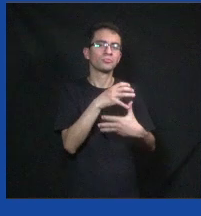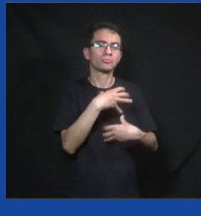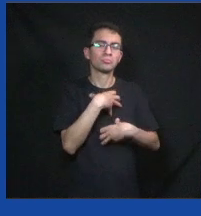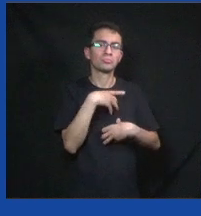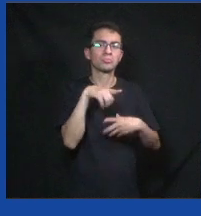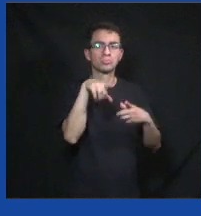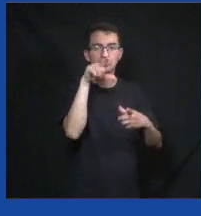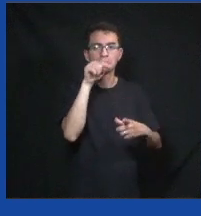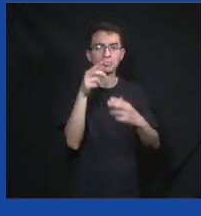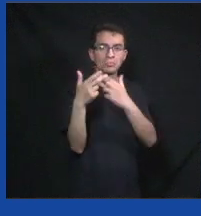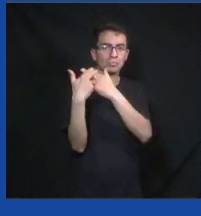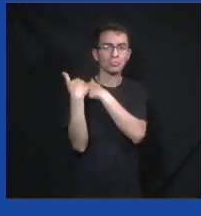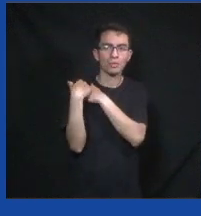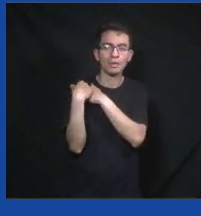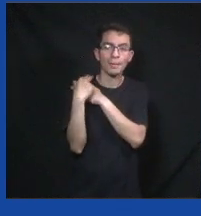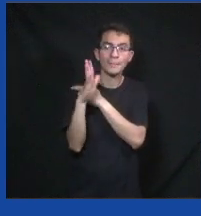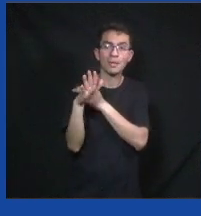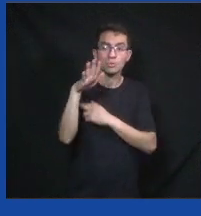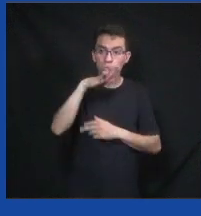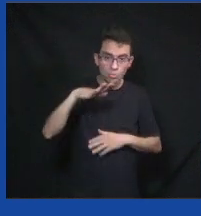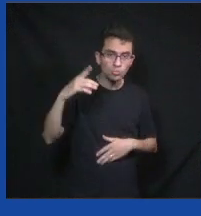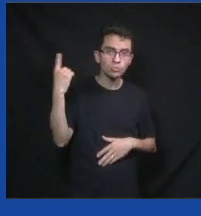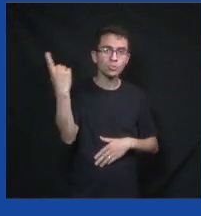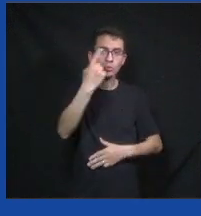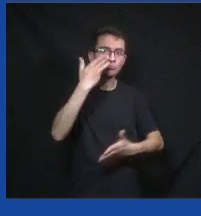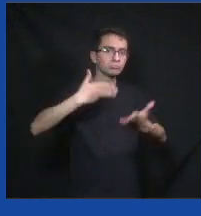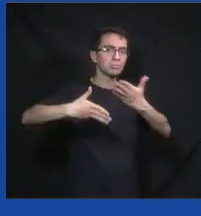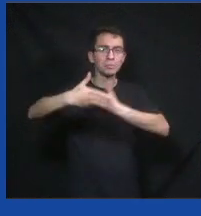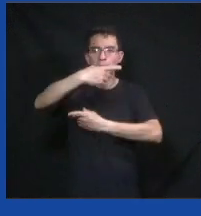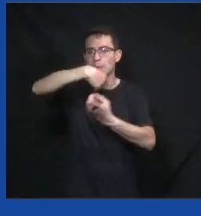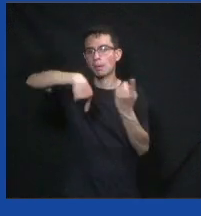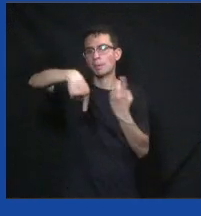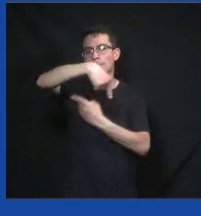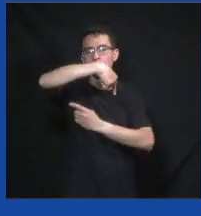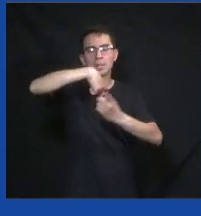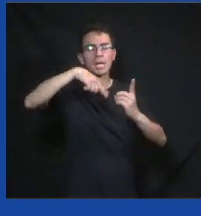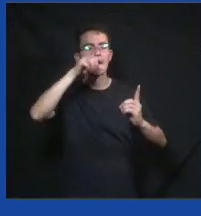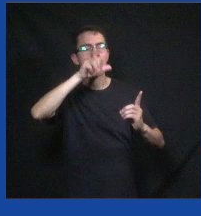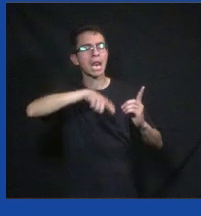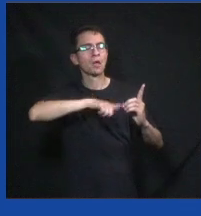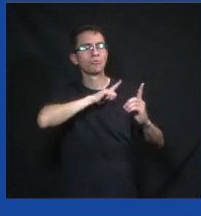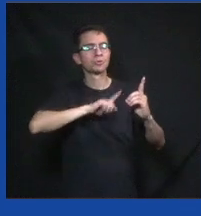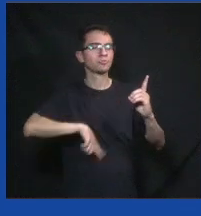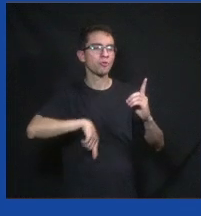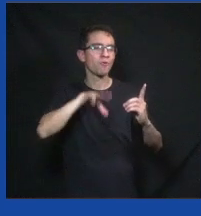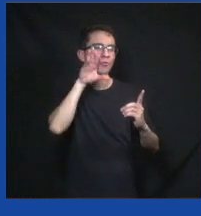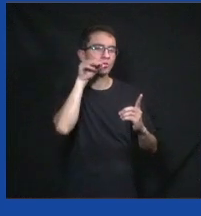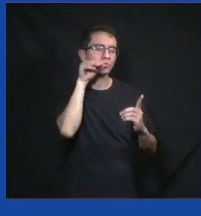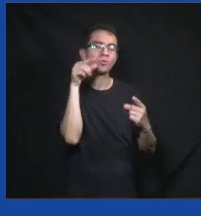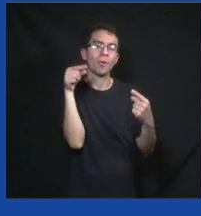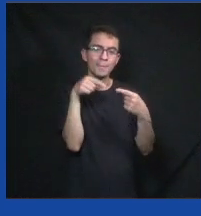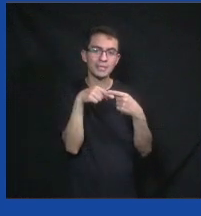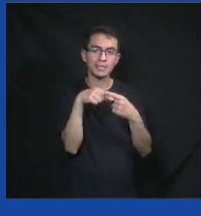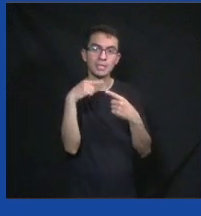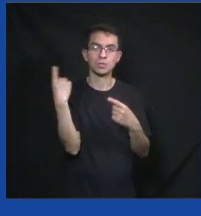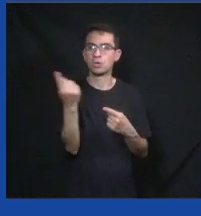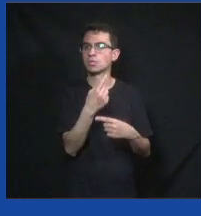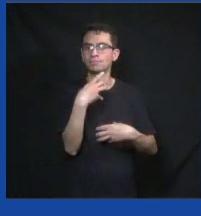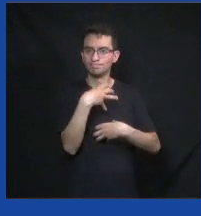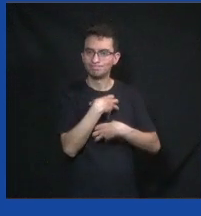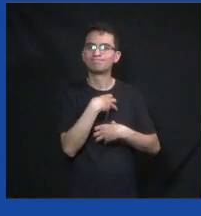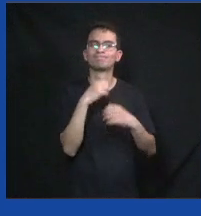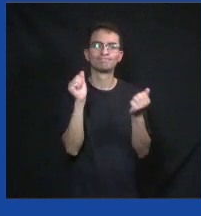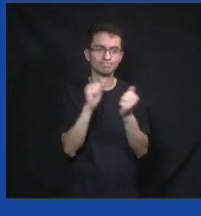pensar a nossa sociedade para que trabalhe como funcionário da gente e o cidadão precisa participar disso. A gente tem uma série de